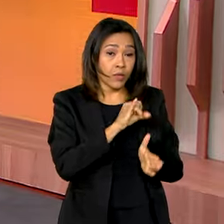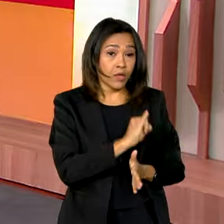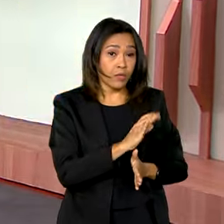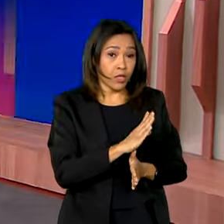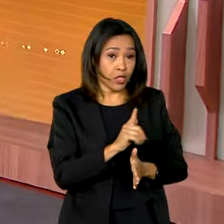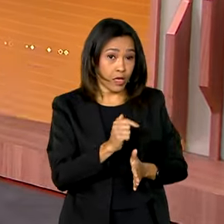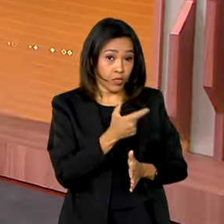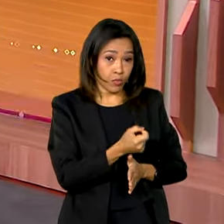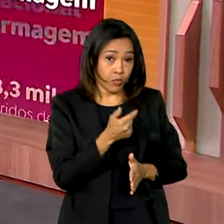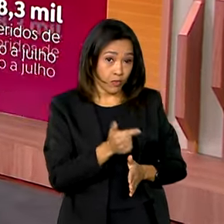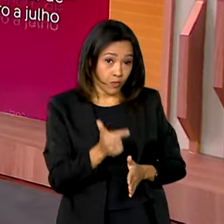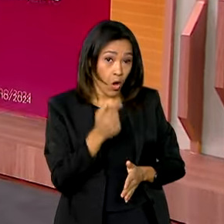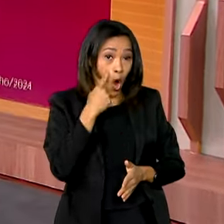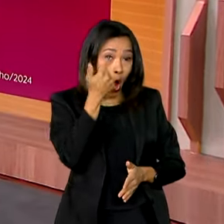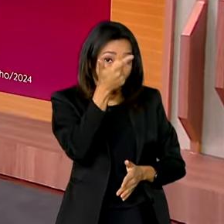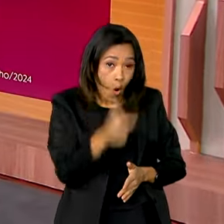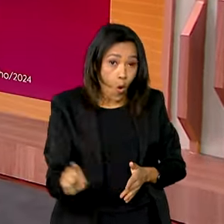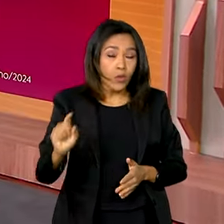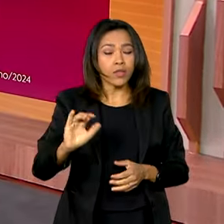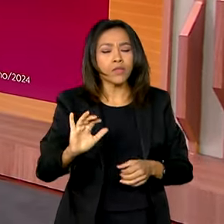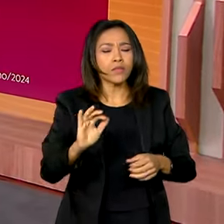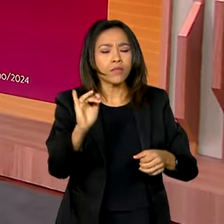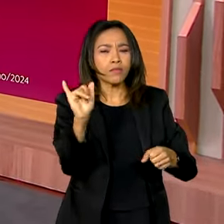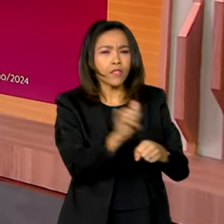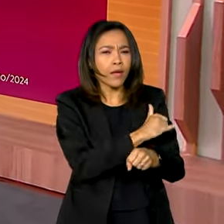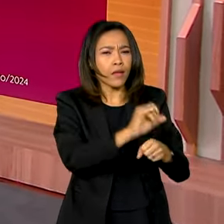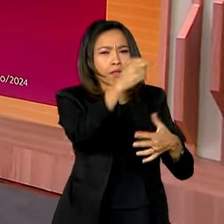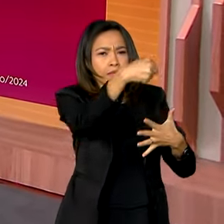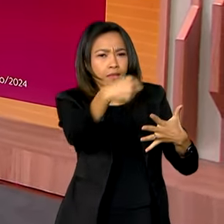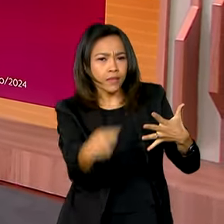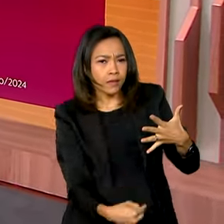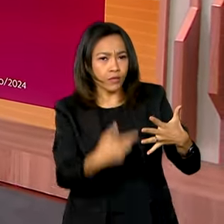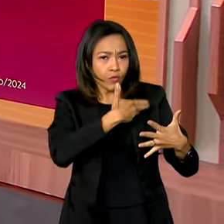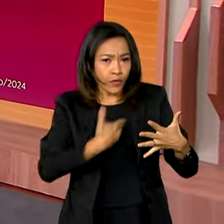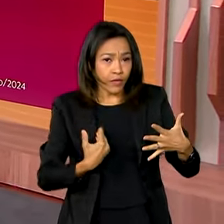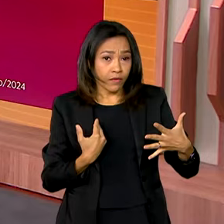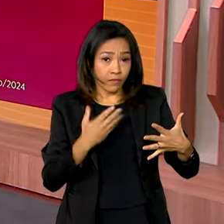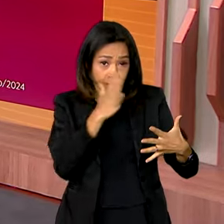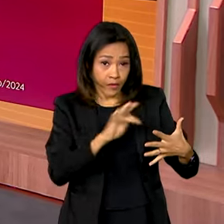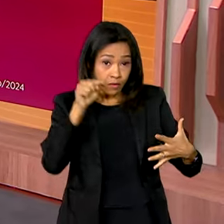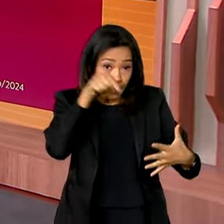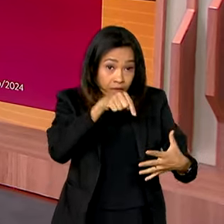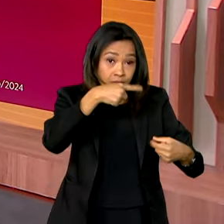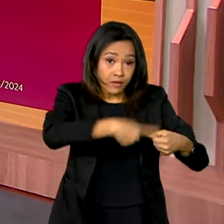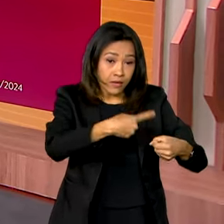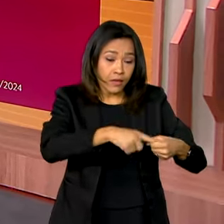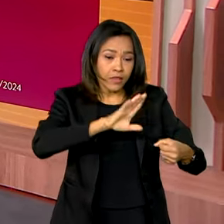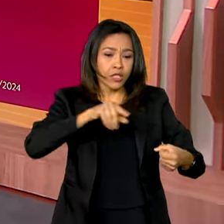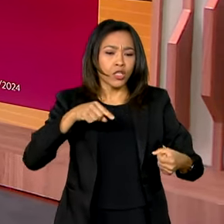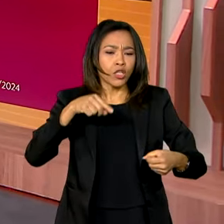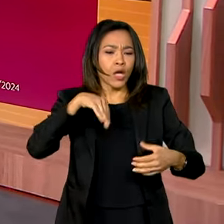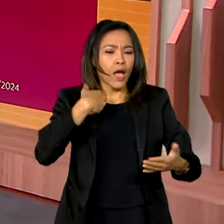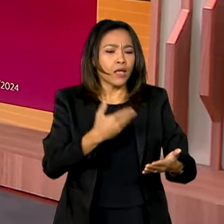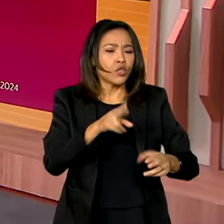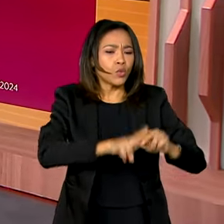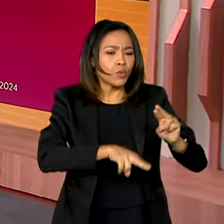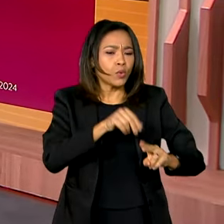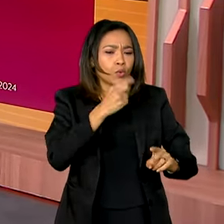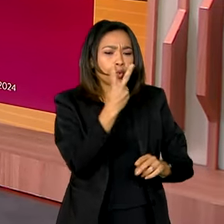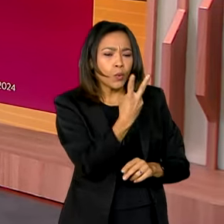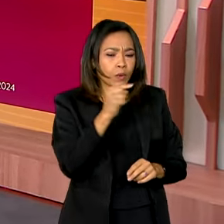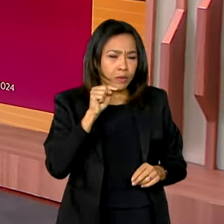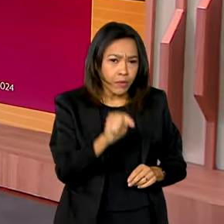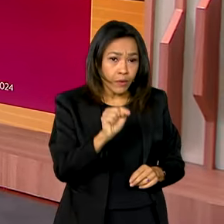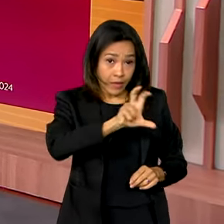Agora vamos dar uma olhada aqui em algumas ações do governo federal no município. Só neste ano, até junho, 2.500 pessoas